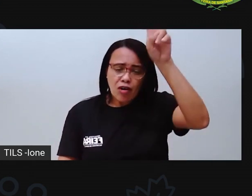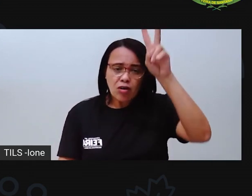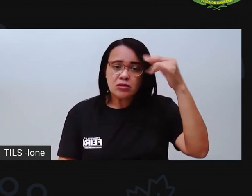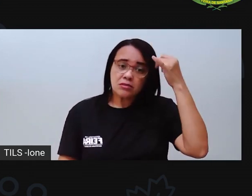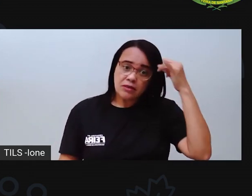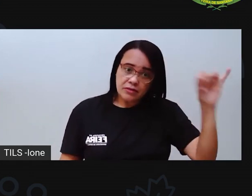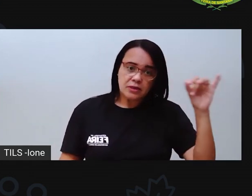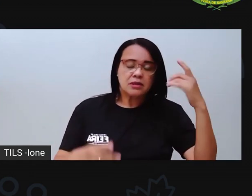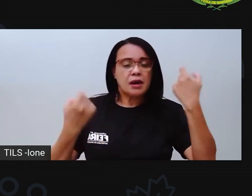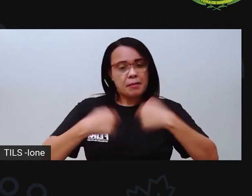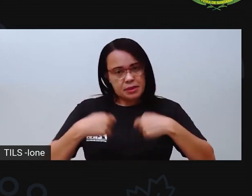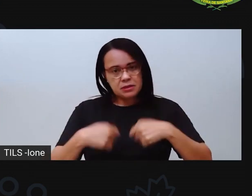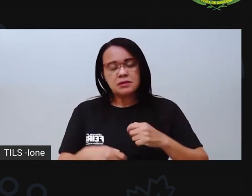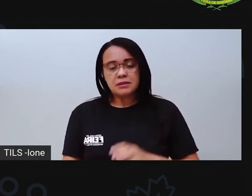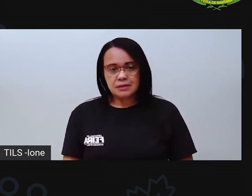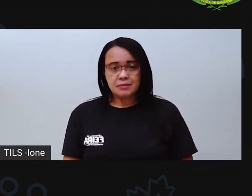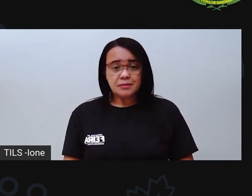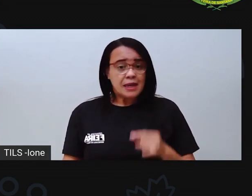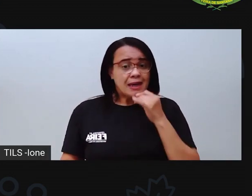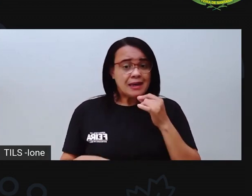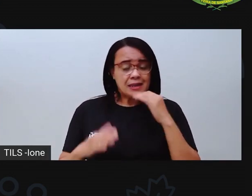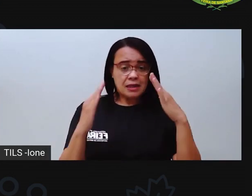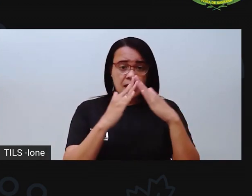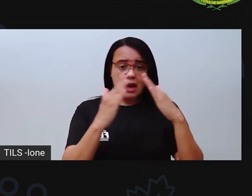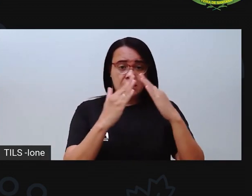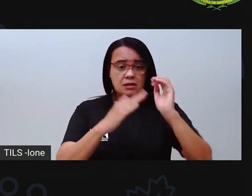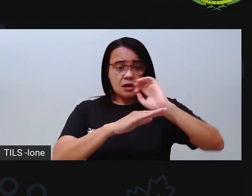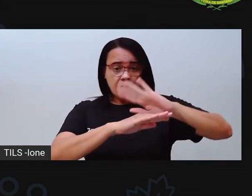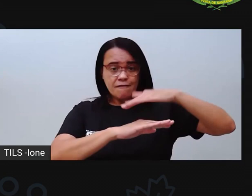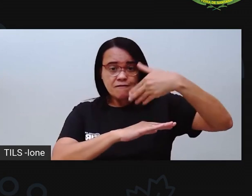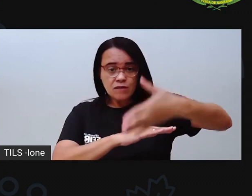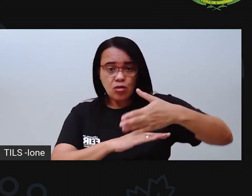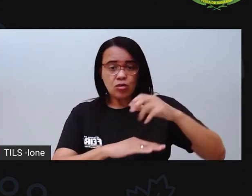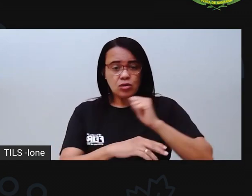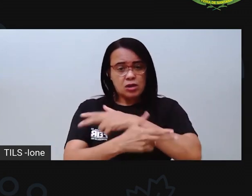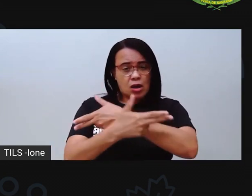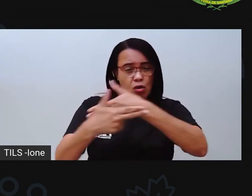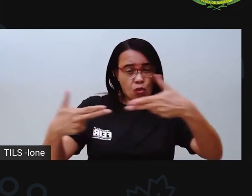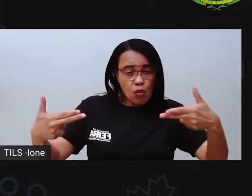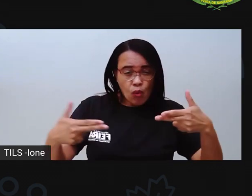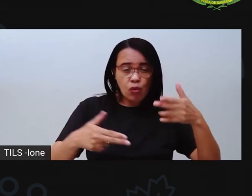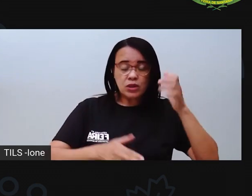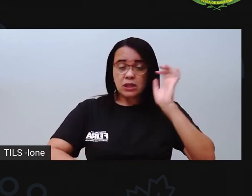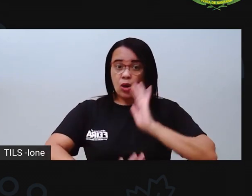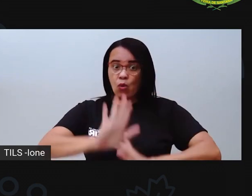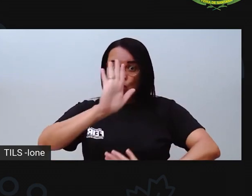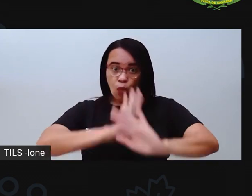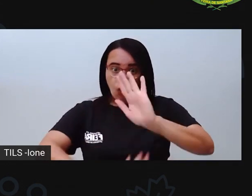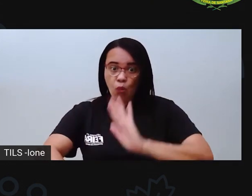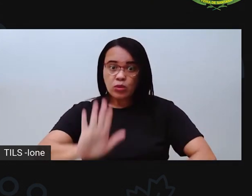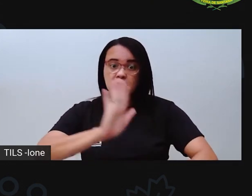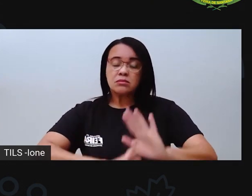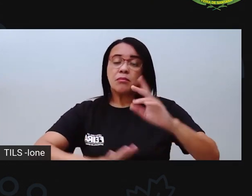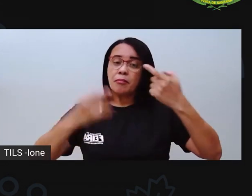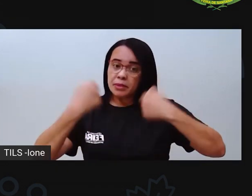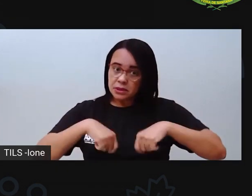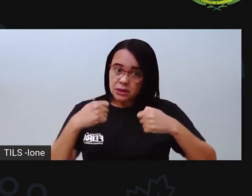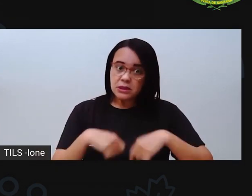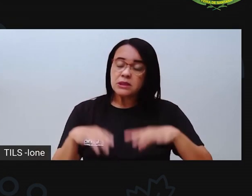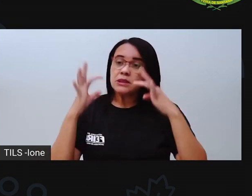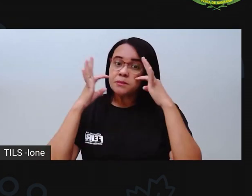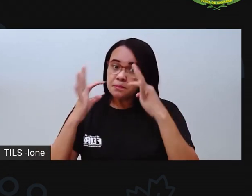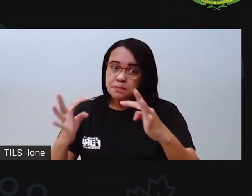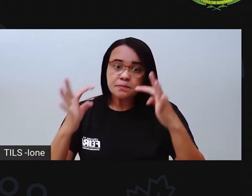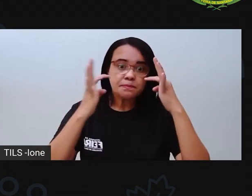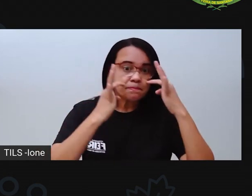Se tá tudo organizadinho. Se tem algum objeto que possa machucar, né? Se na sua casa tem